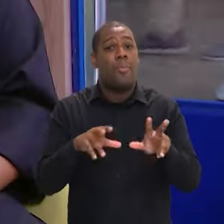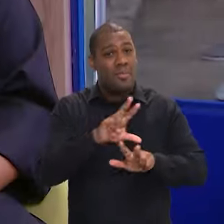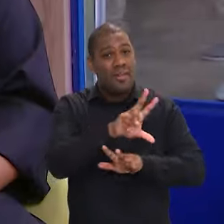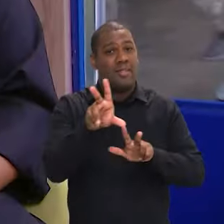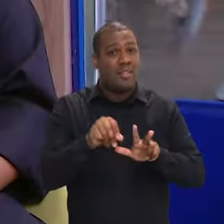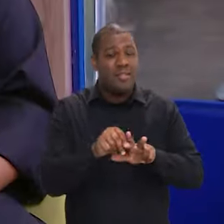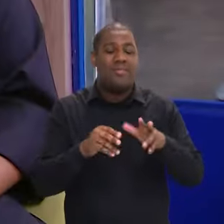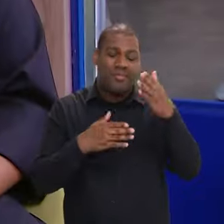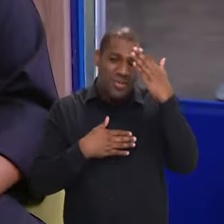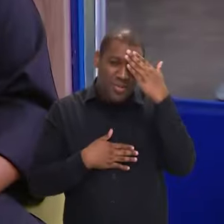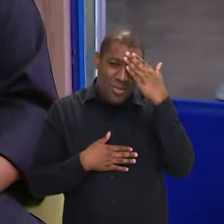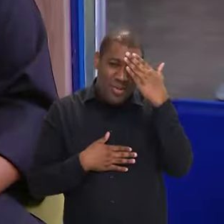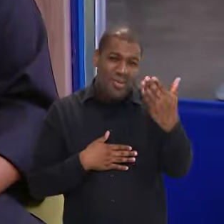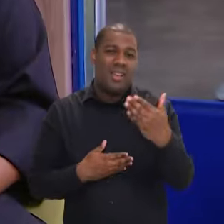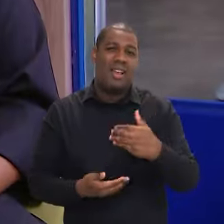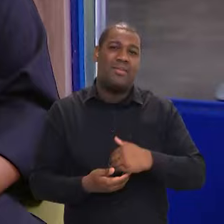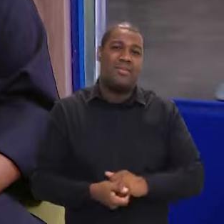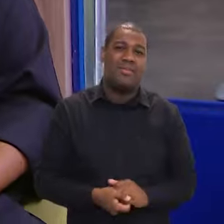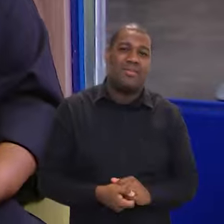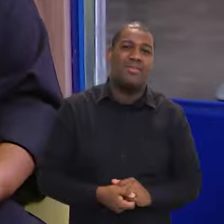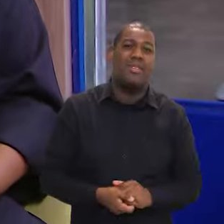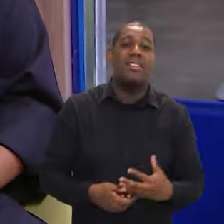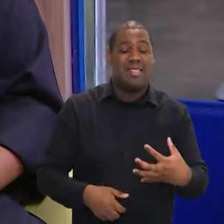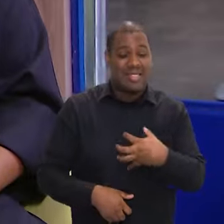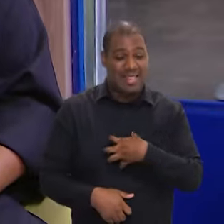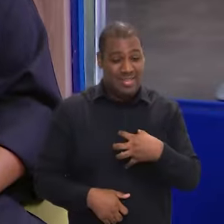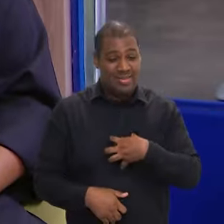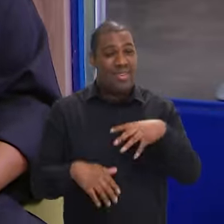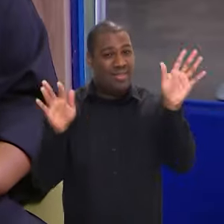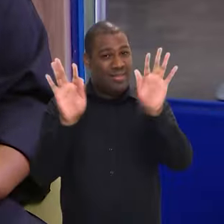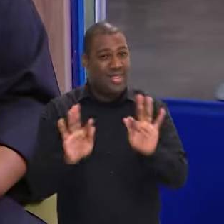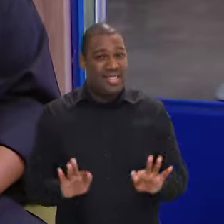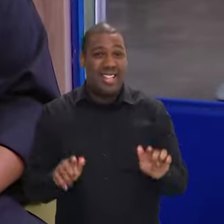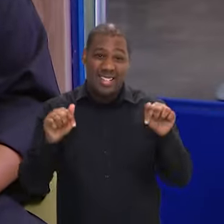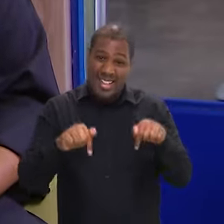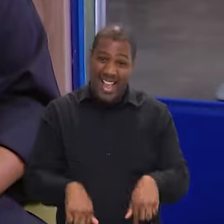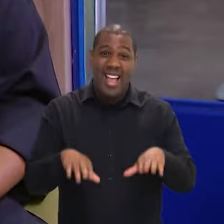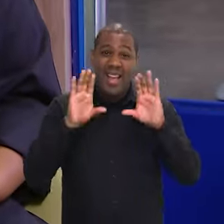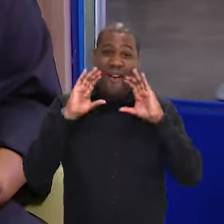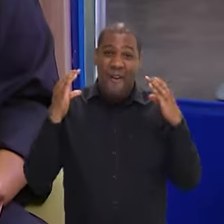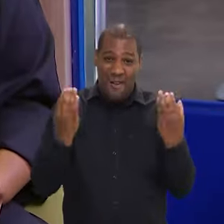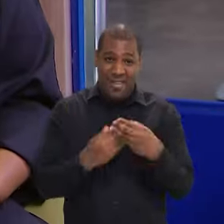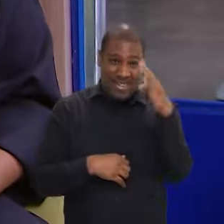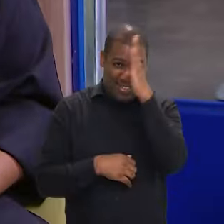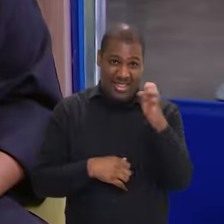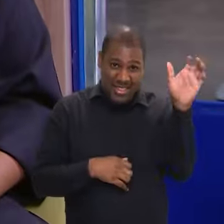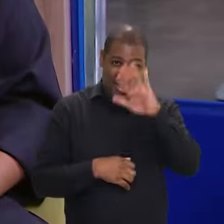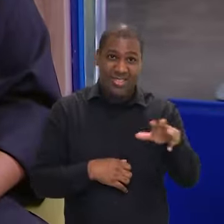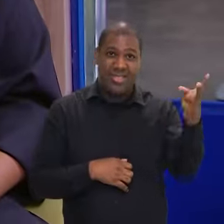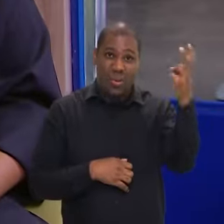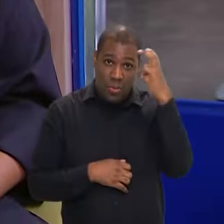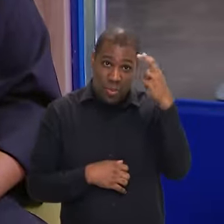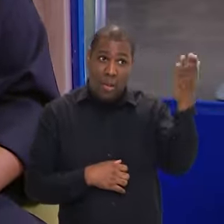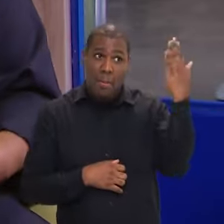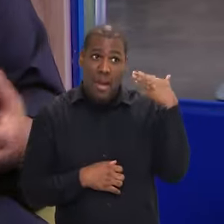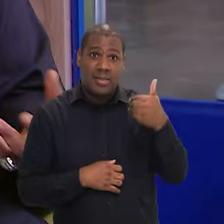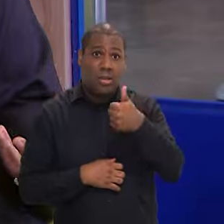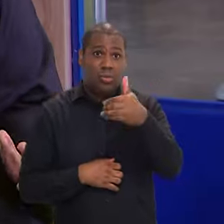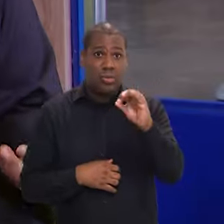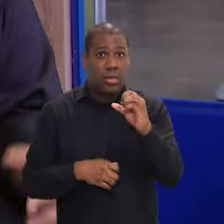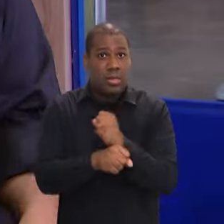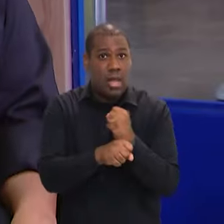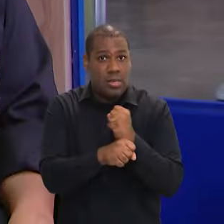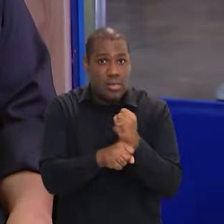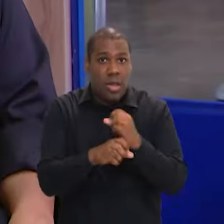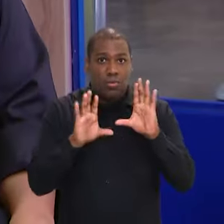equipe aqui do Brasil em Pauta, para mim é um prazer. Nós estamos realmente em estado de alegria e estado de conferência, né, uma oportunidade que há